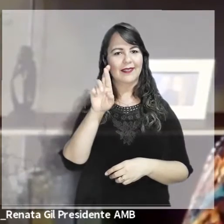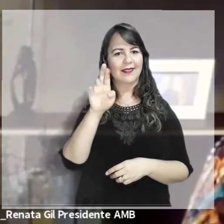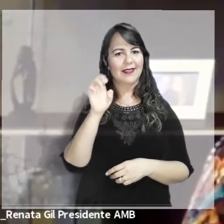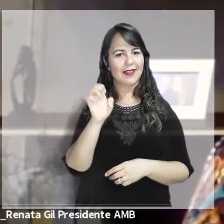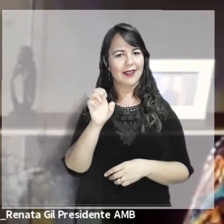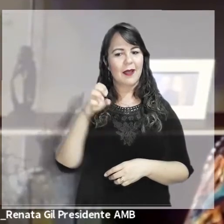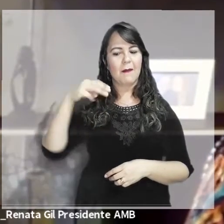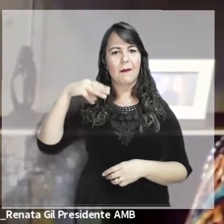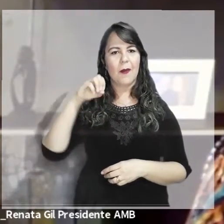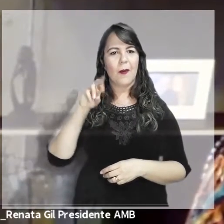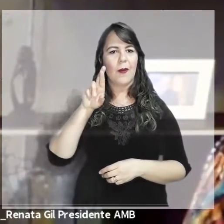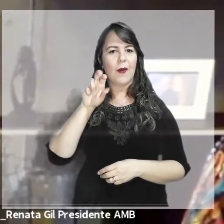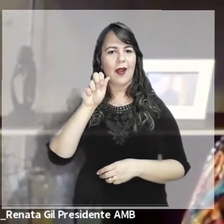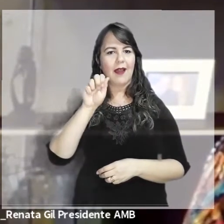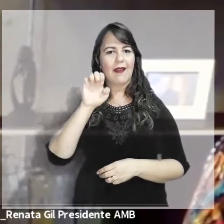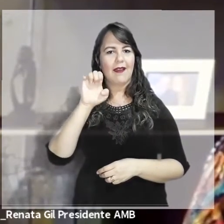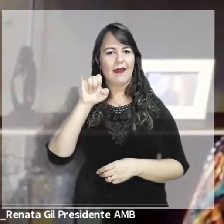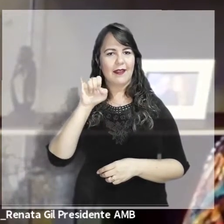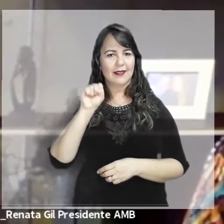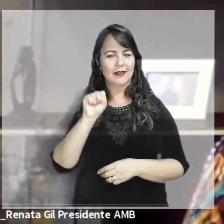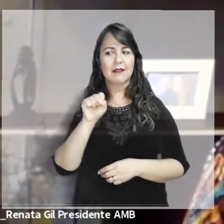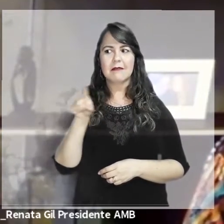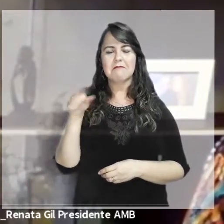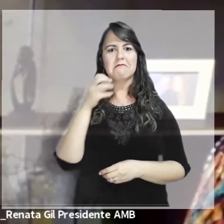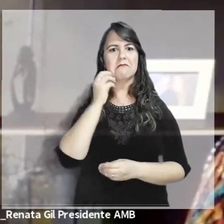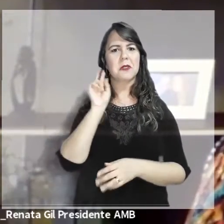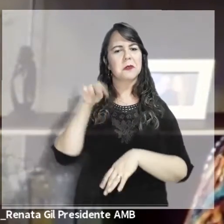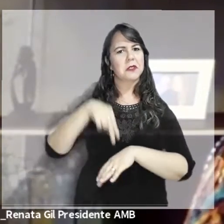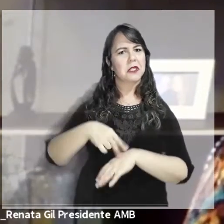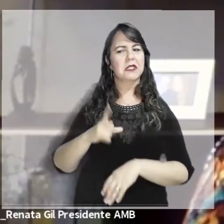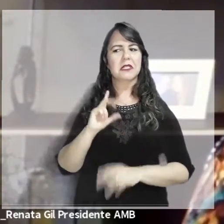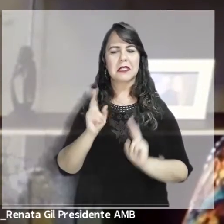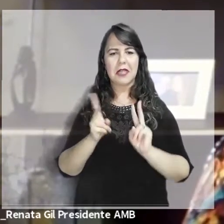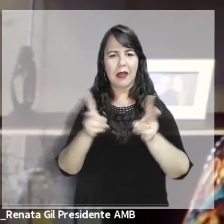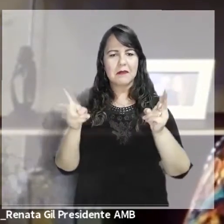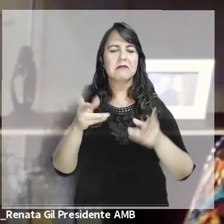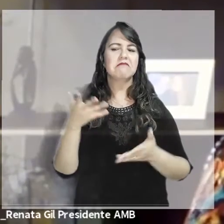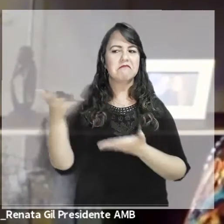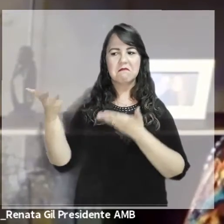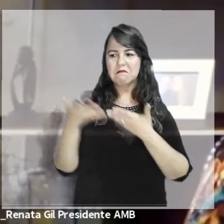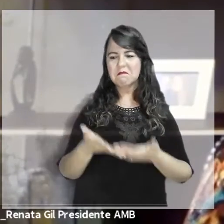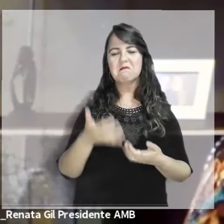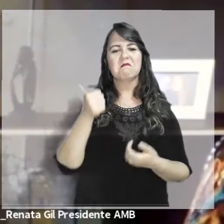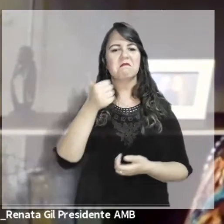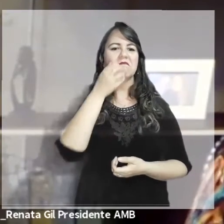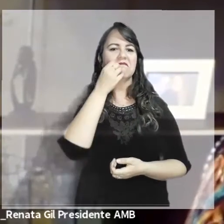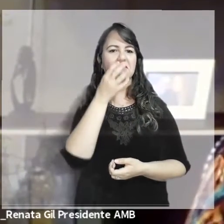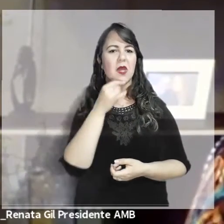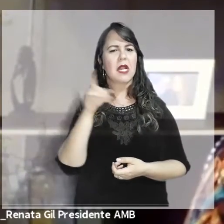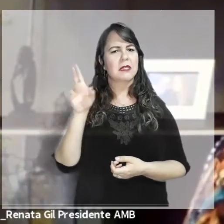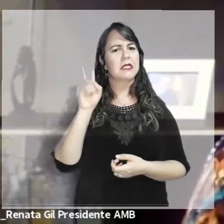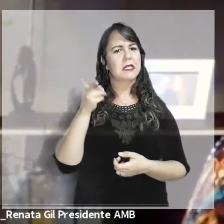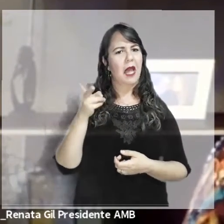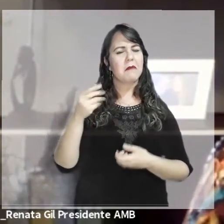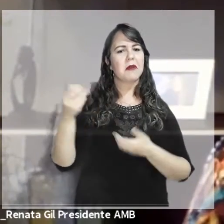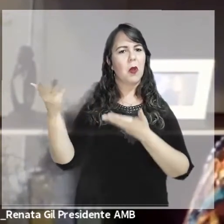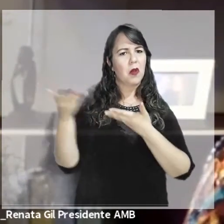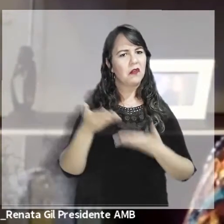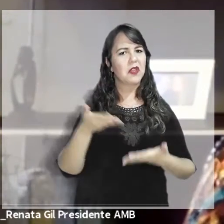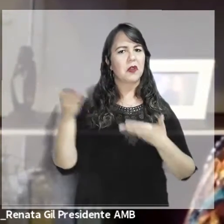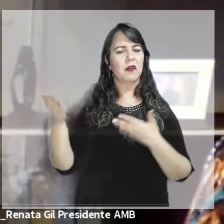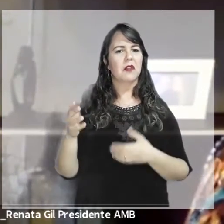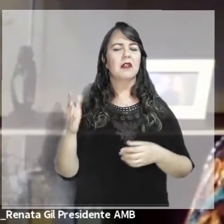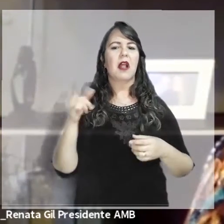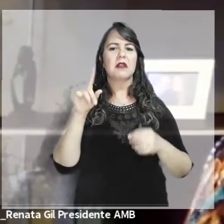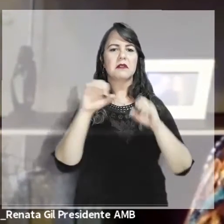estimado ministro, que tem tentado e tem se feito presente em todos os fóruns para colocar o poder